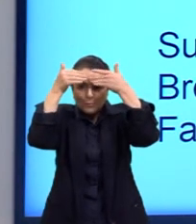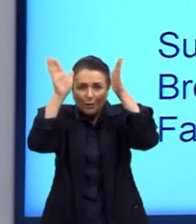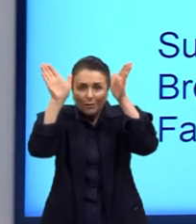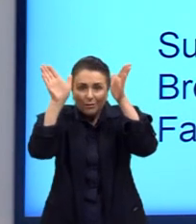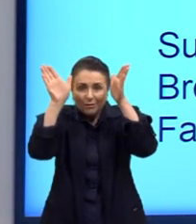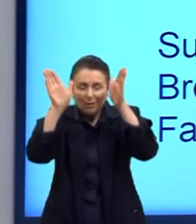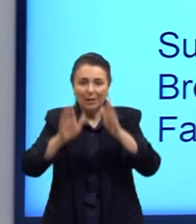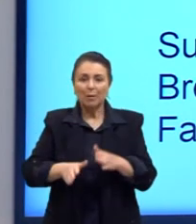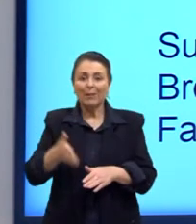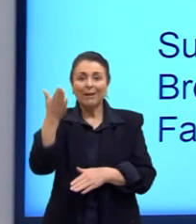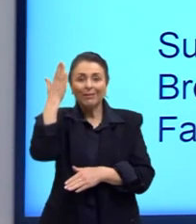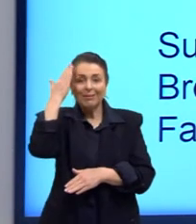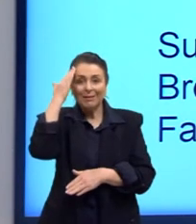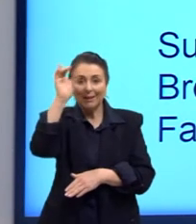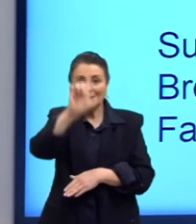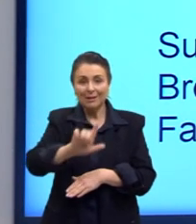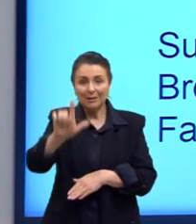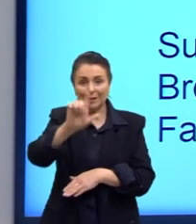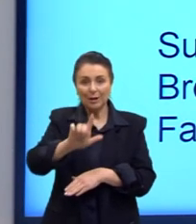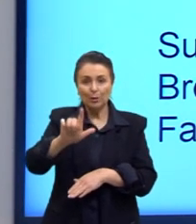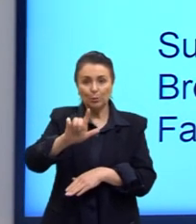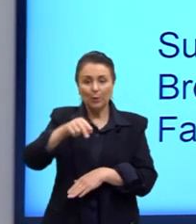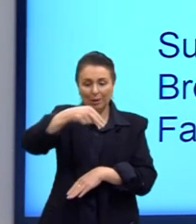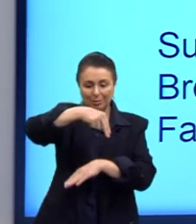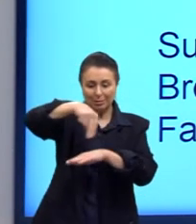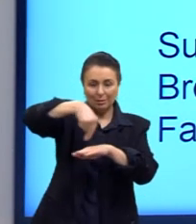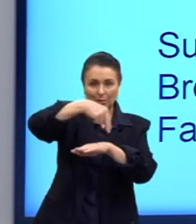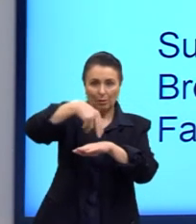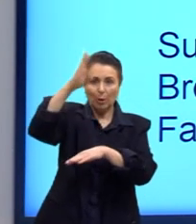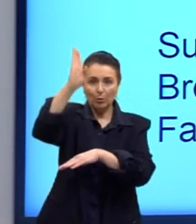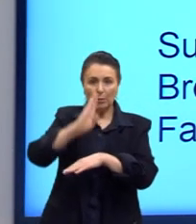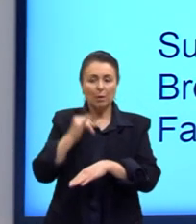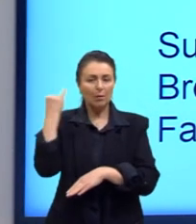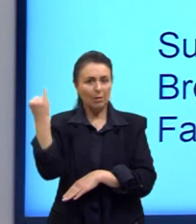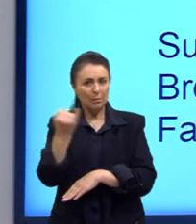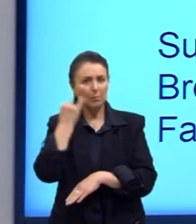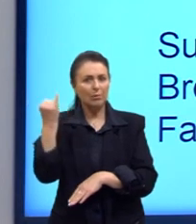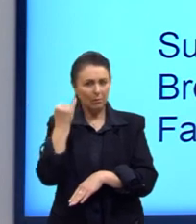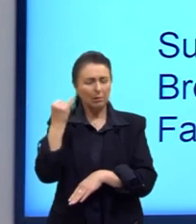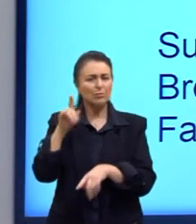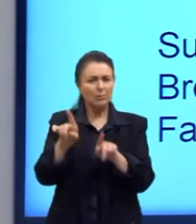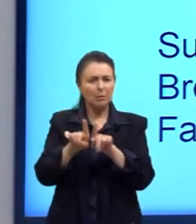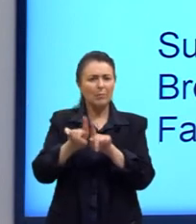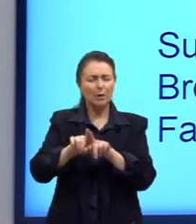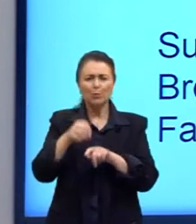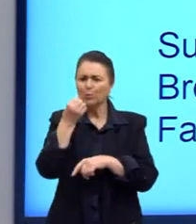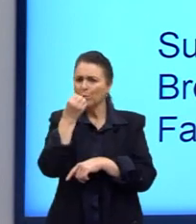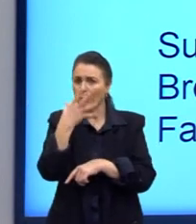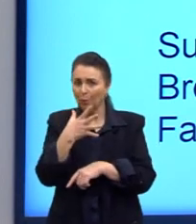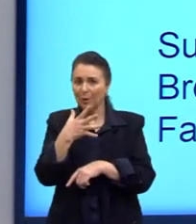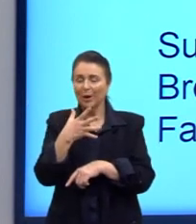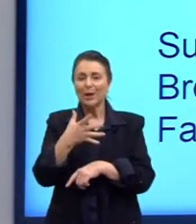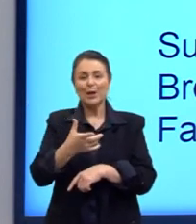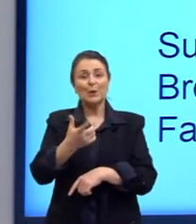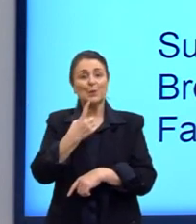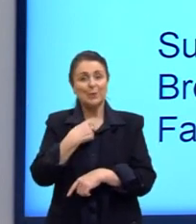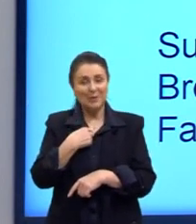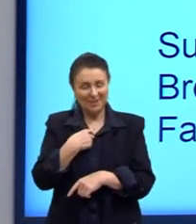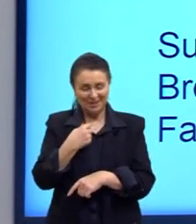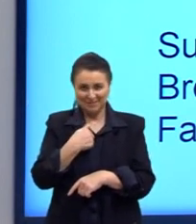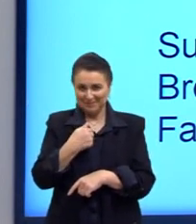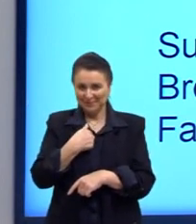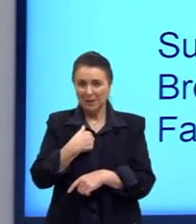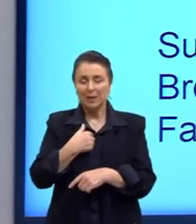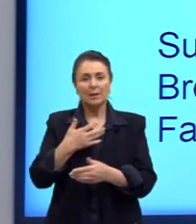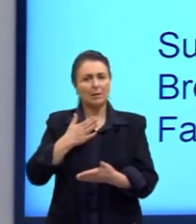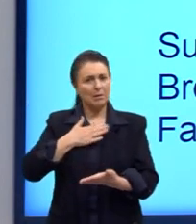entender que a literatura nacional ela é importante também e ela é muito rica. Por isso que eu gostaria que através das minhas aulas aqui